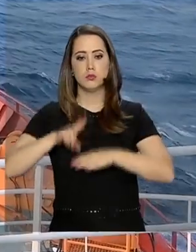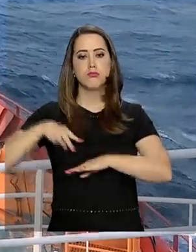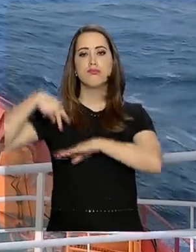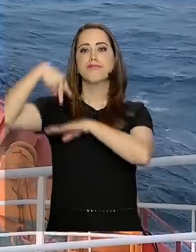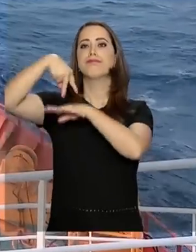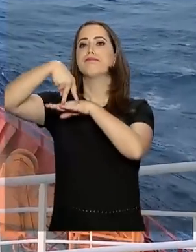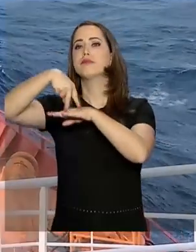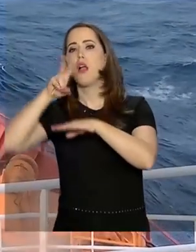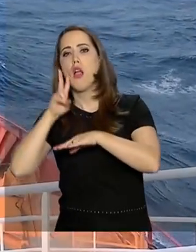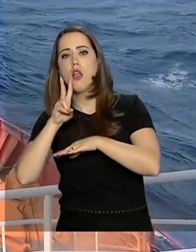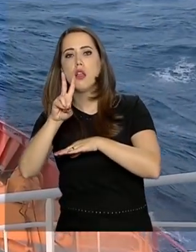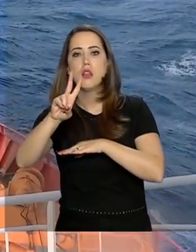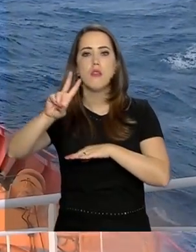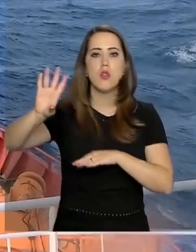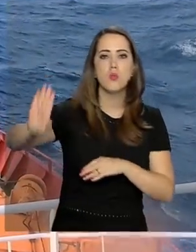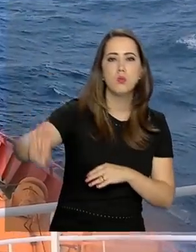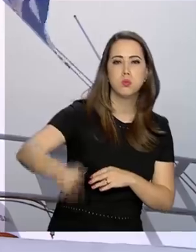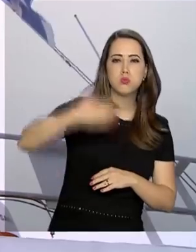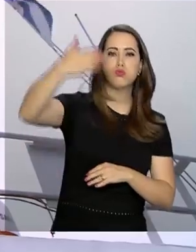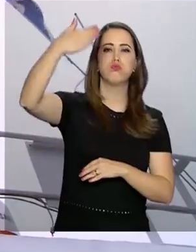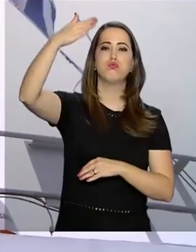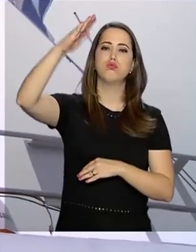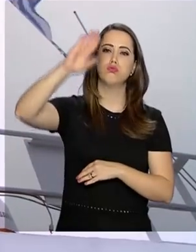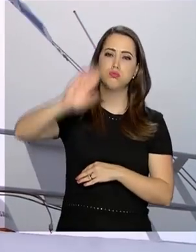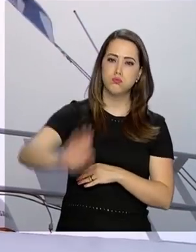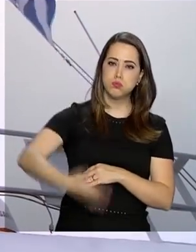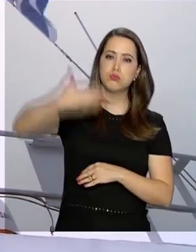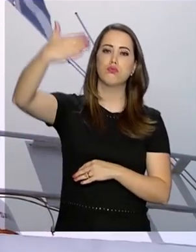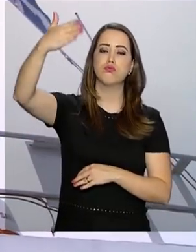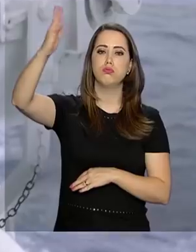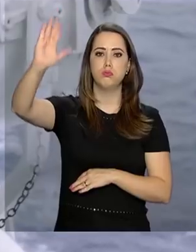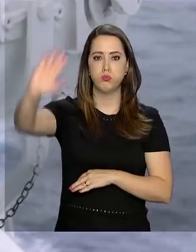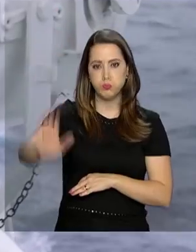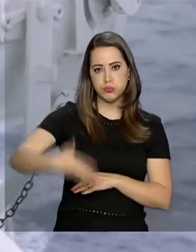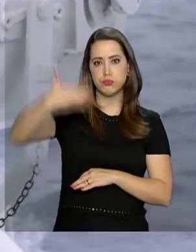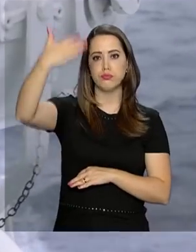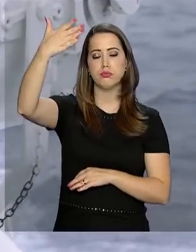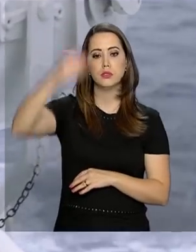altura das ondas, visibilidade e intensidade do vento.